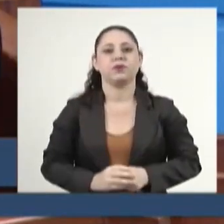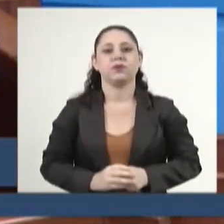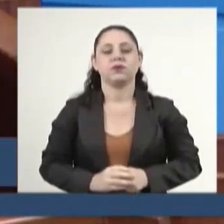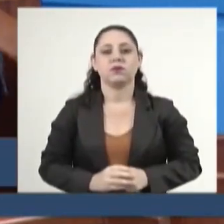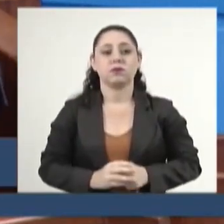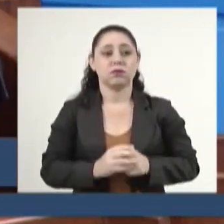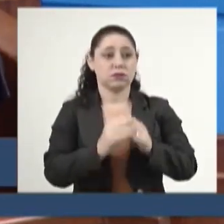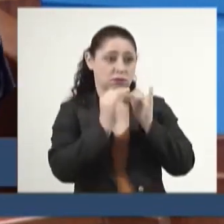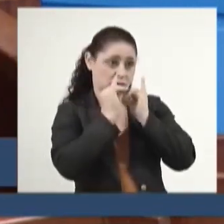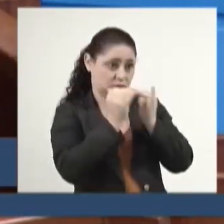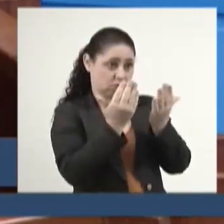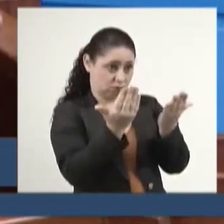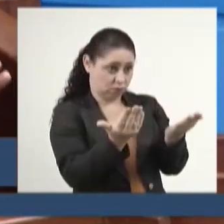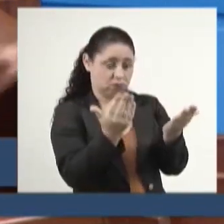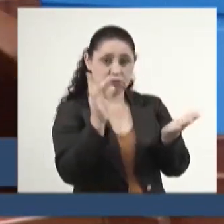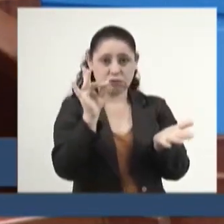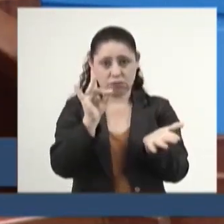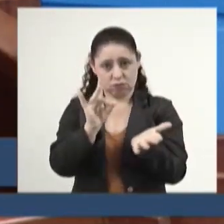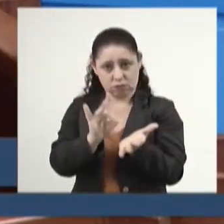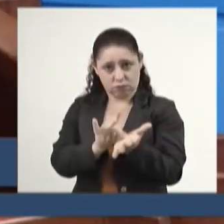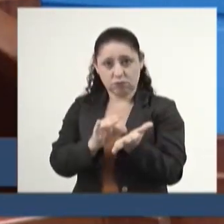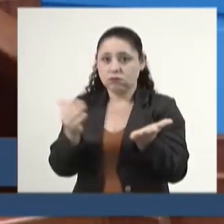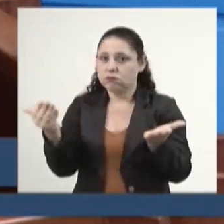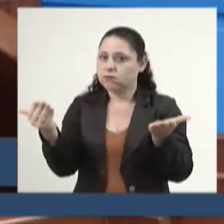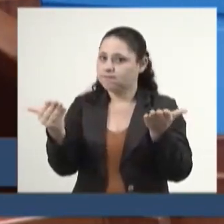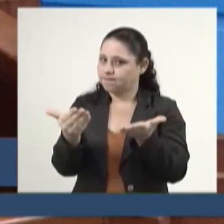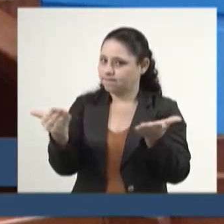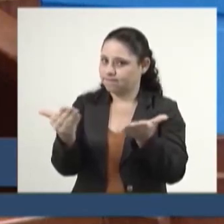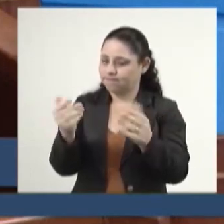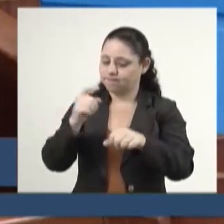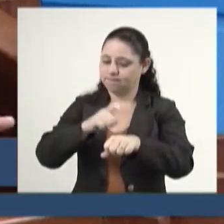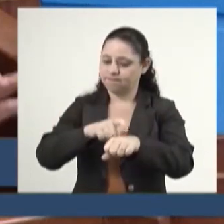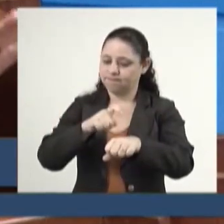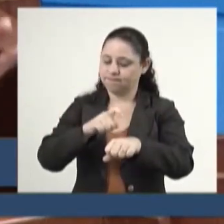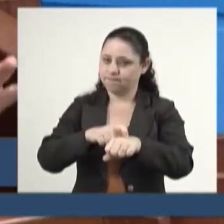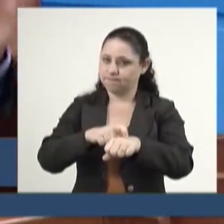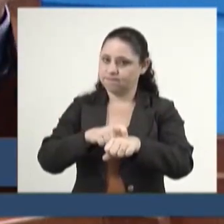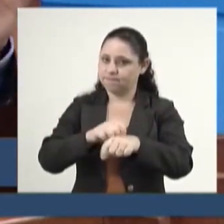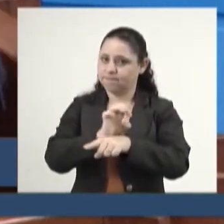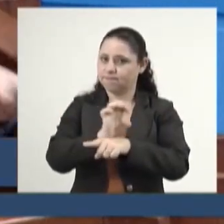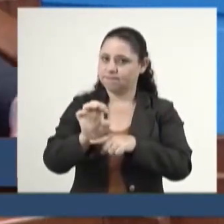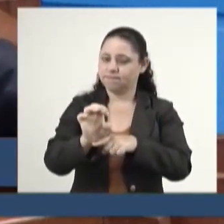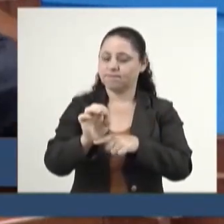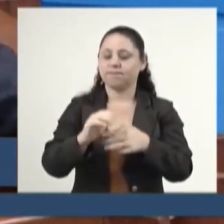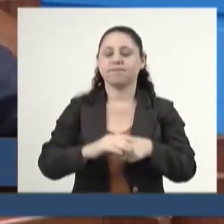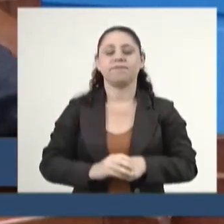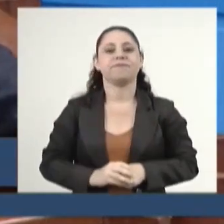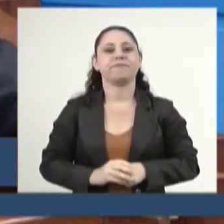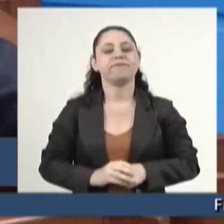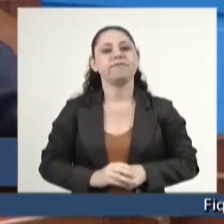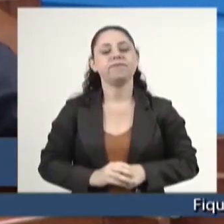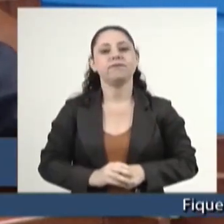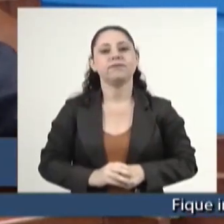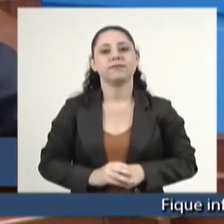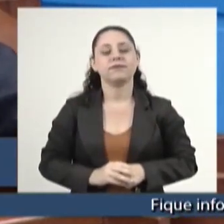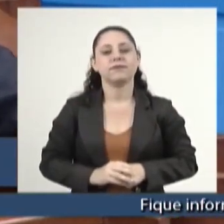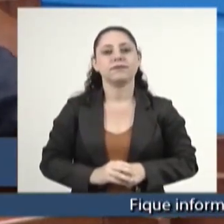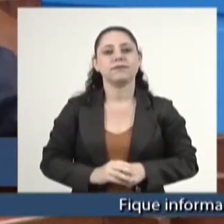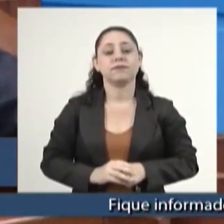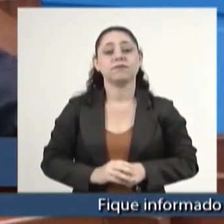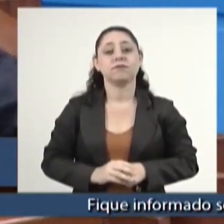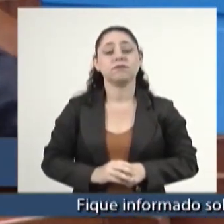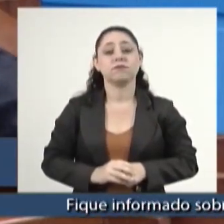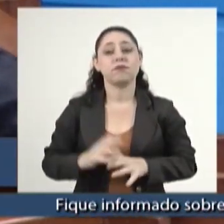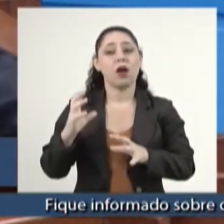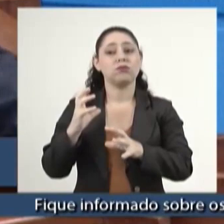Dizer para os senhores, a realidade hoje, nesse momento do Estado, é a seguinte. Nós teremos,